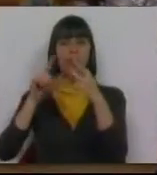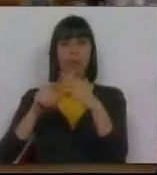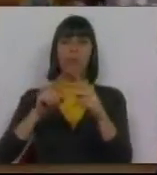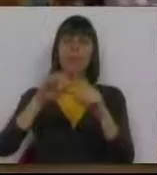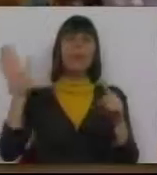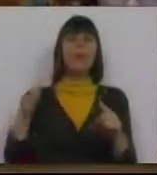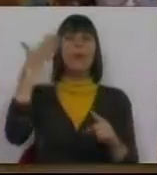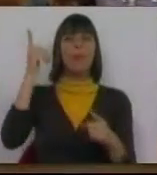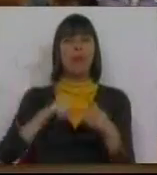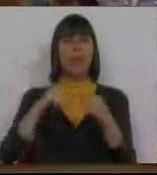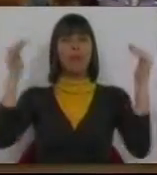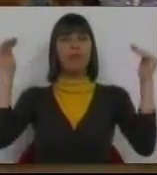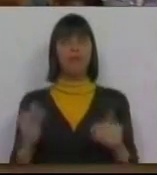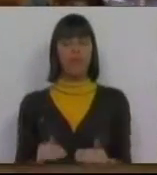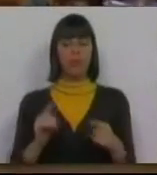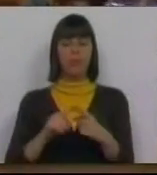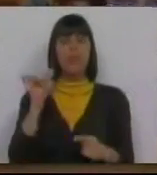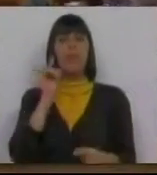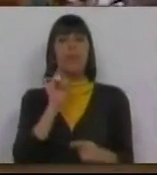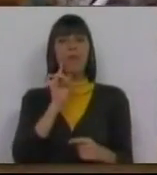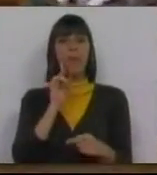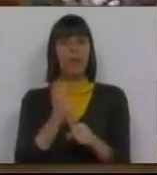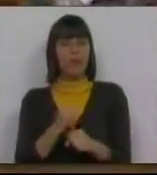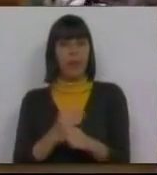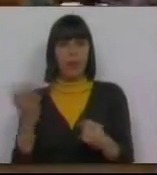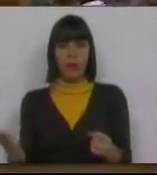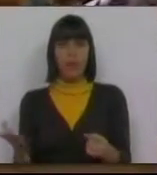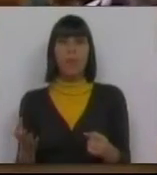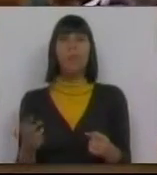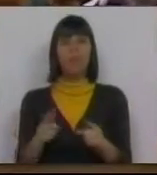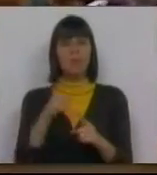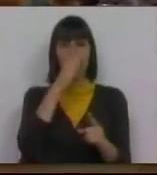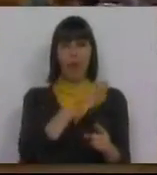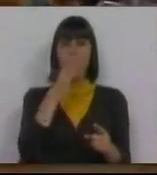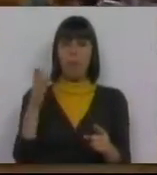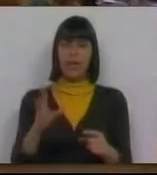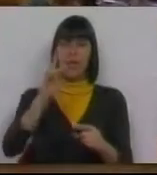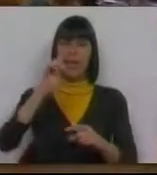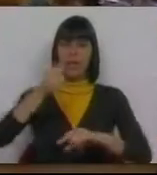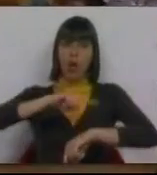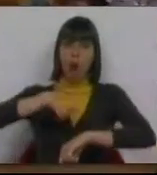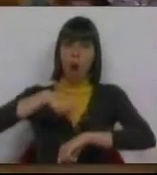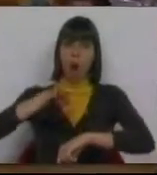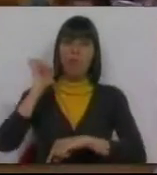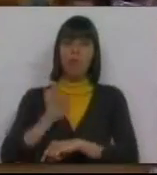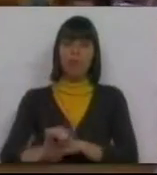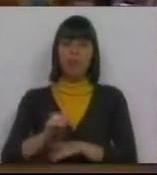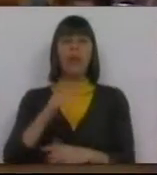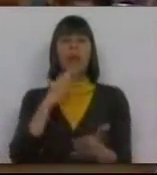primeiro dos quais, reduzir o valor do trabalho. E a aplicação das 35 horas